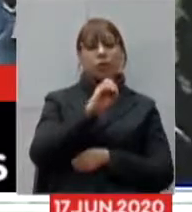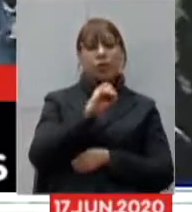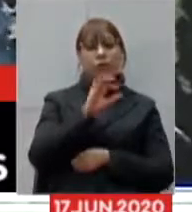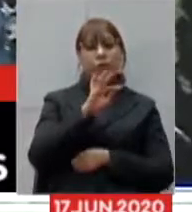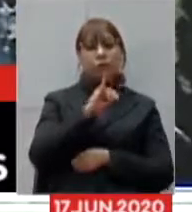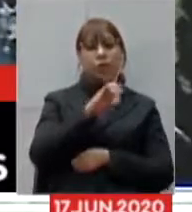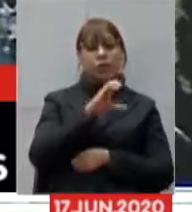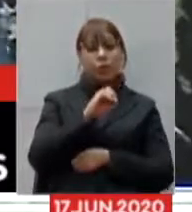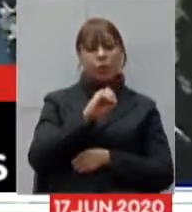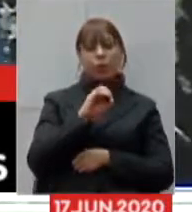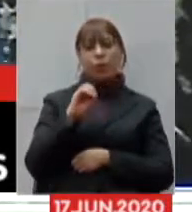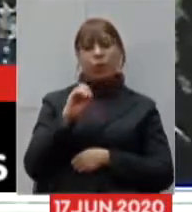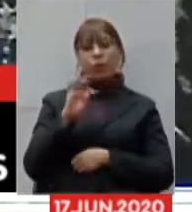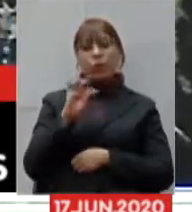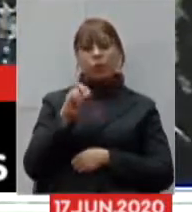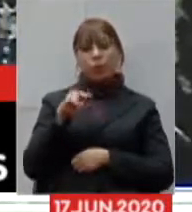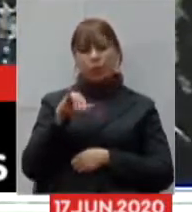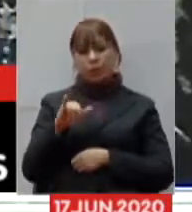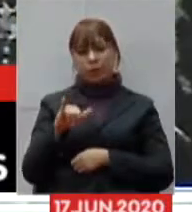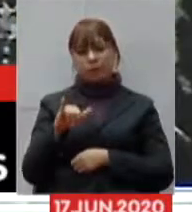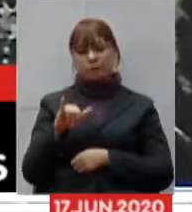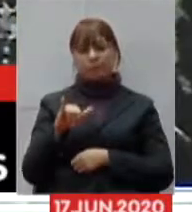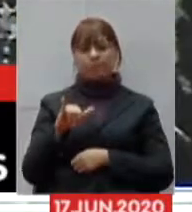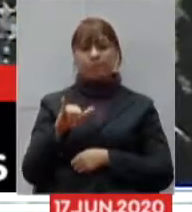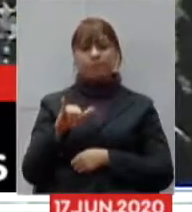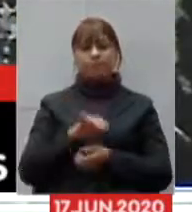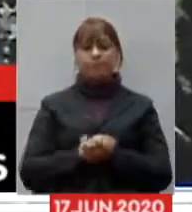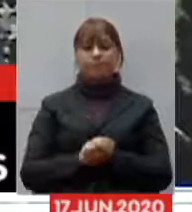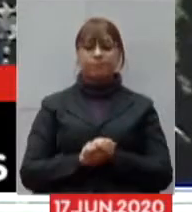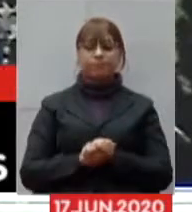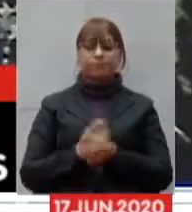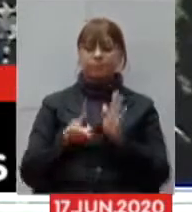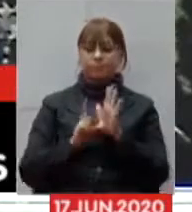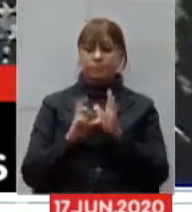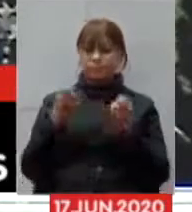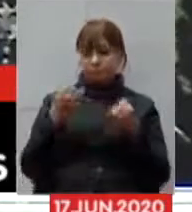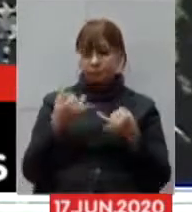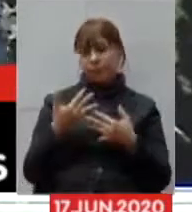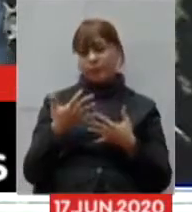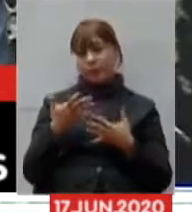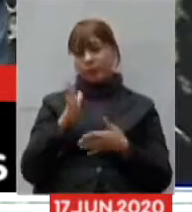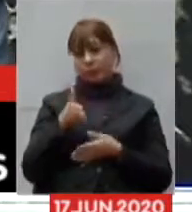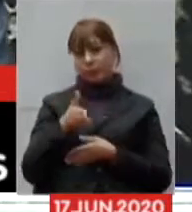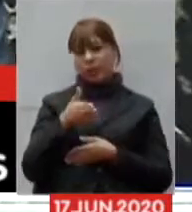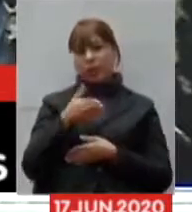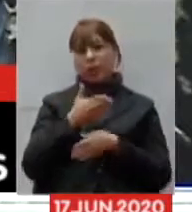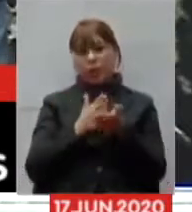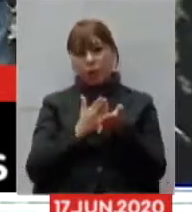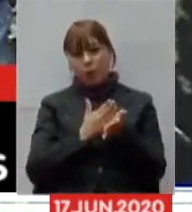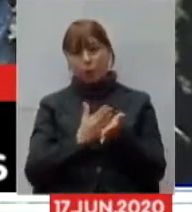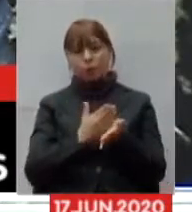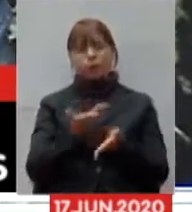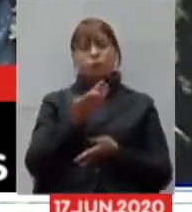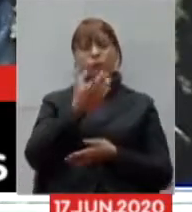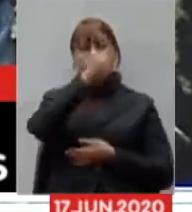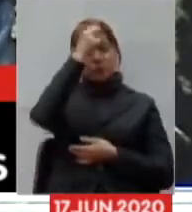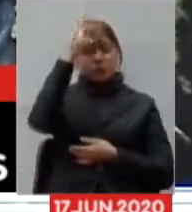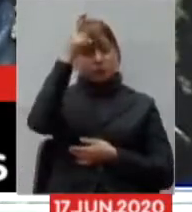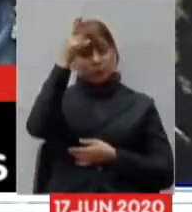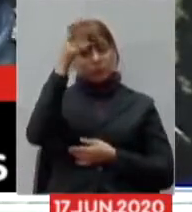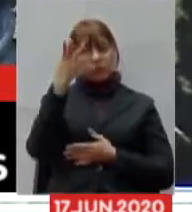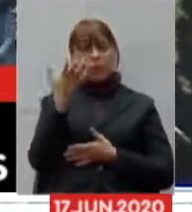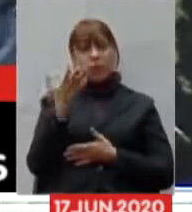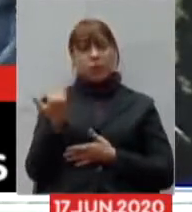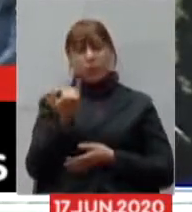assim como foi falado aqui por alguns prefeitos é importante que nesse